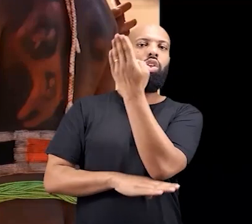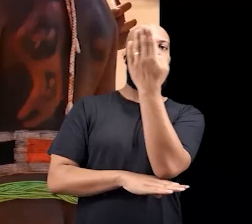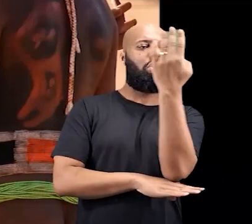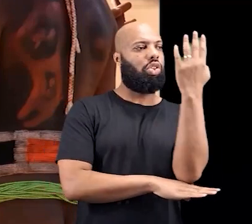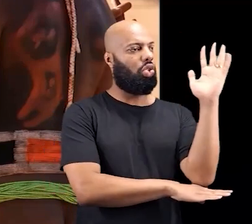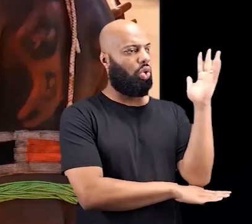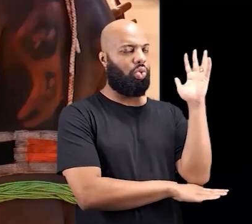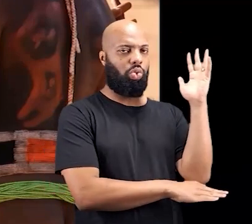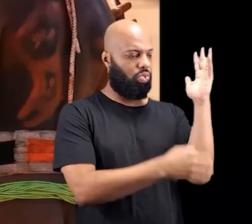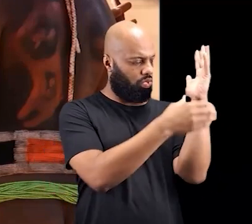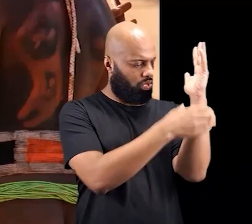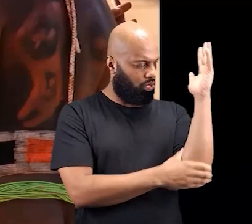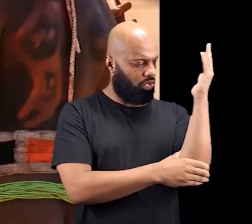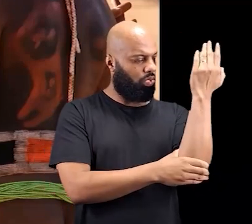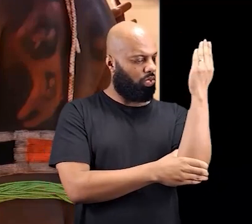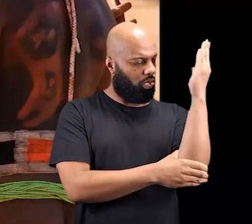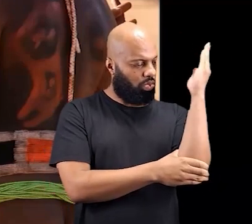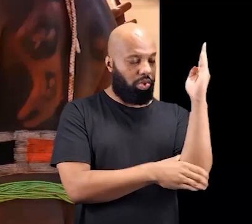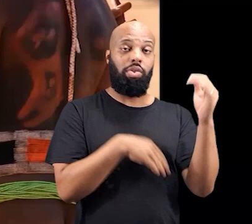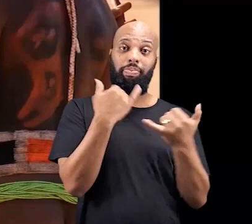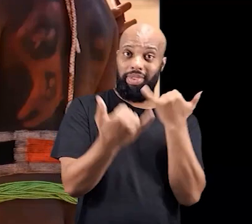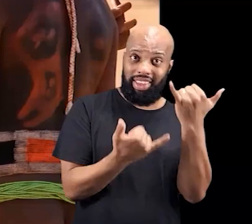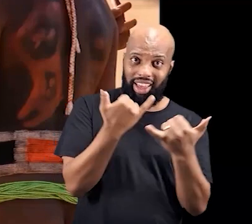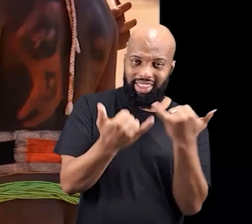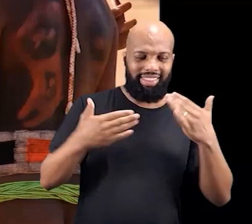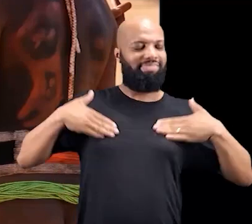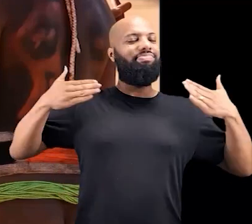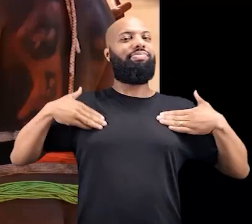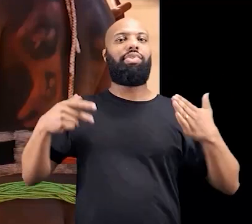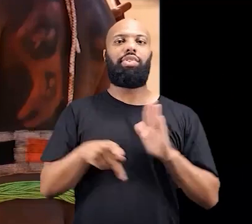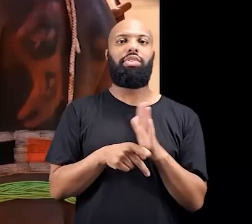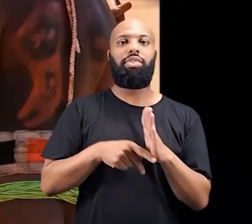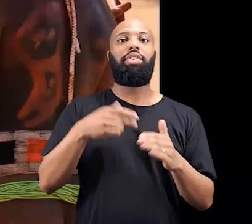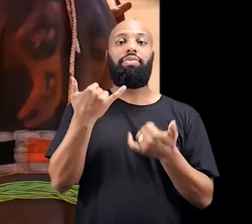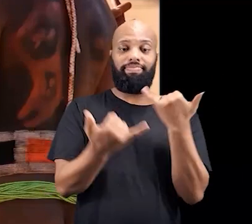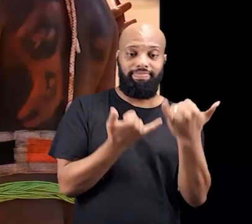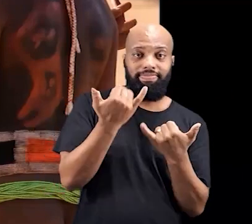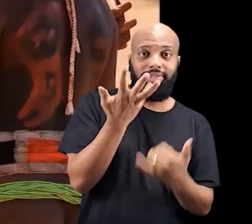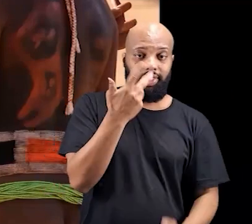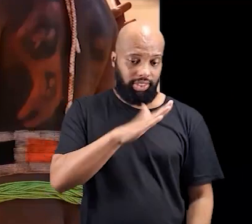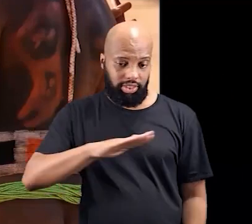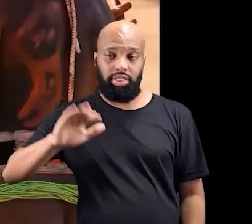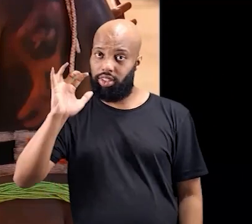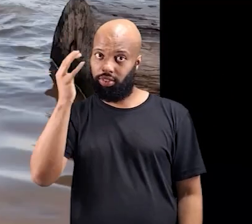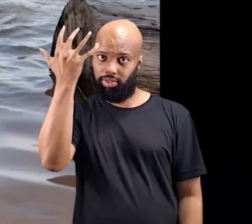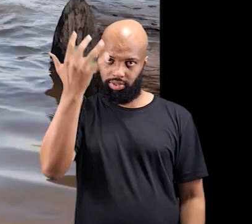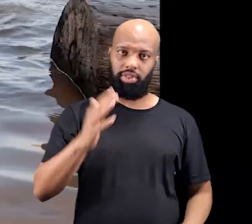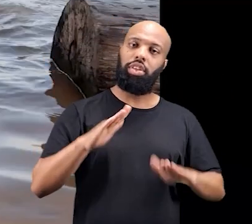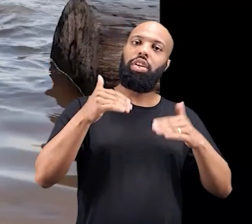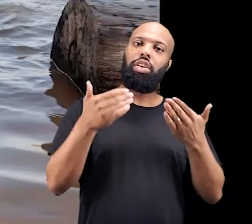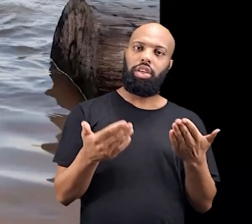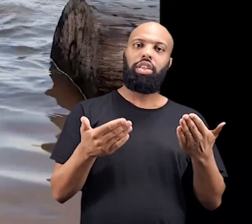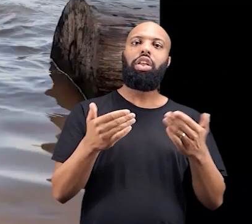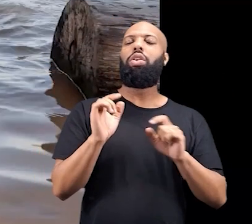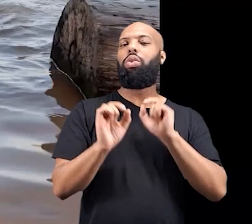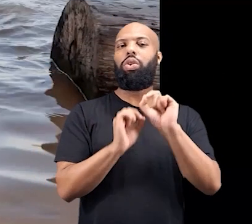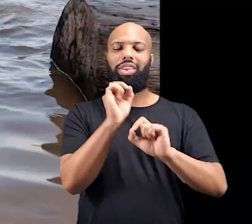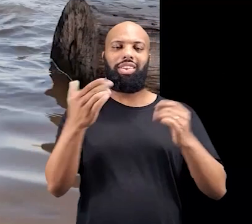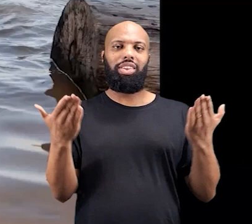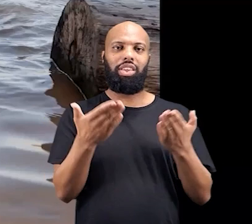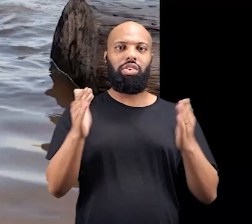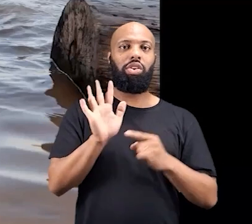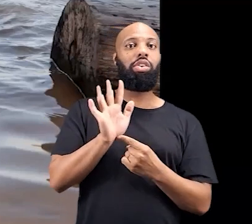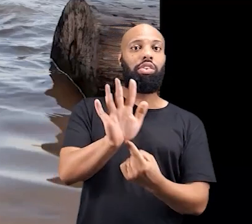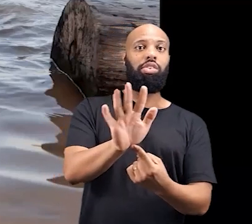E é através da alegria e da brincadeira das crianças que isso acontece. Então, trazendo essa